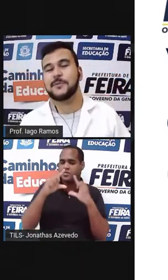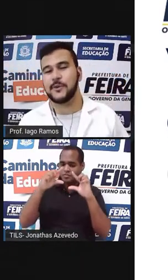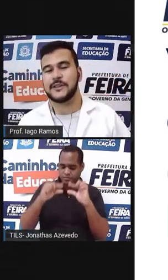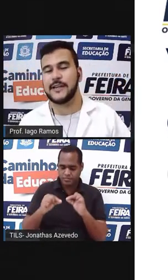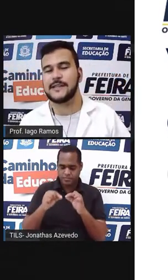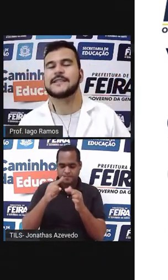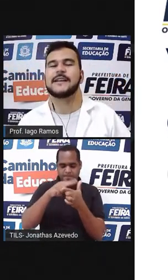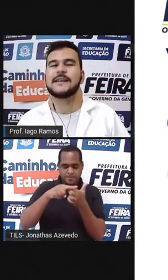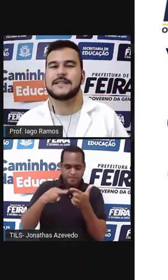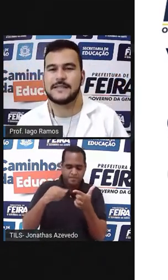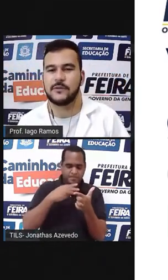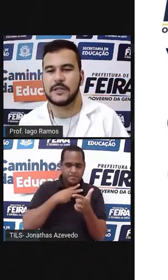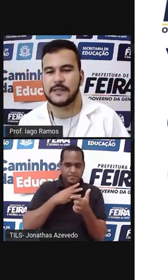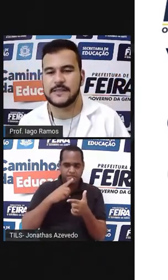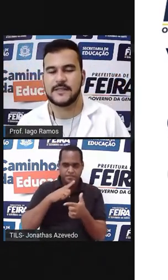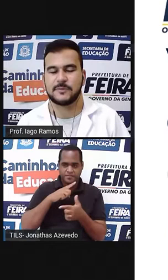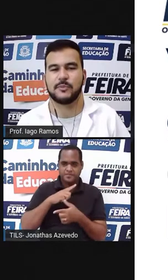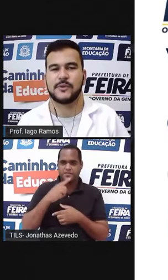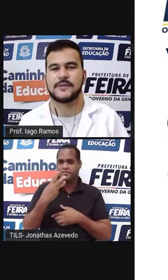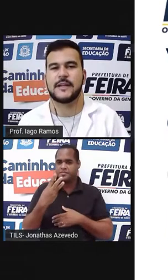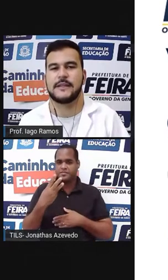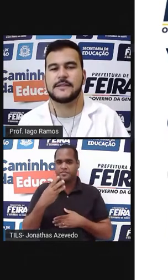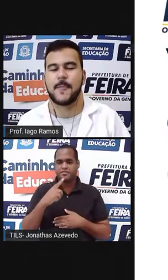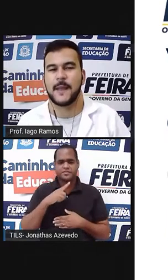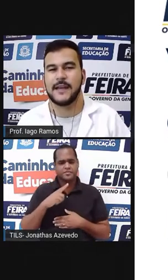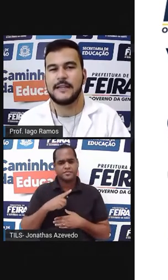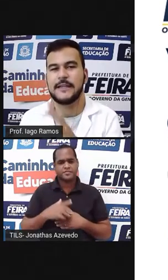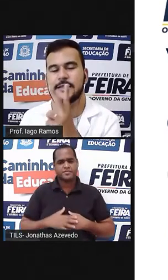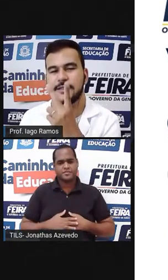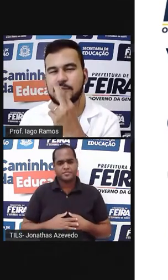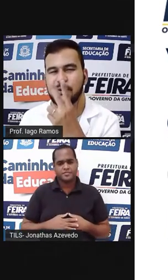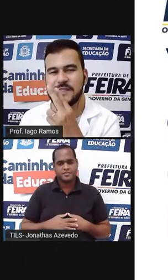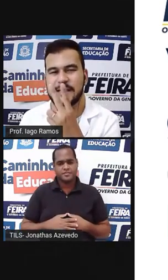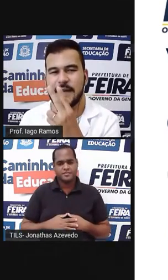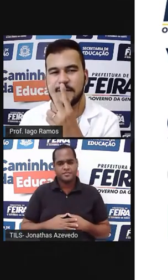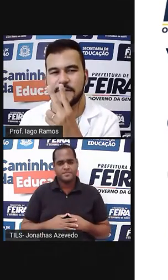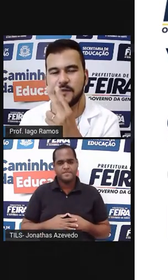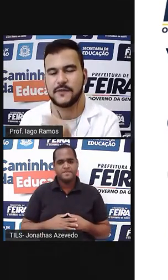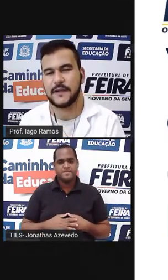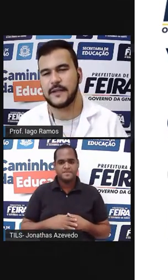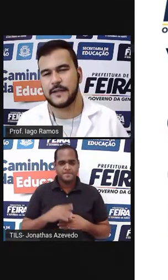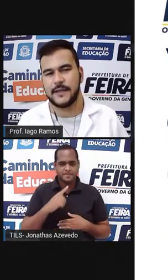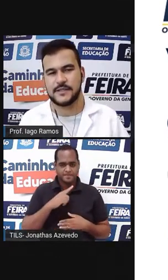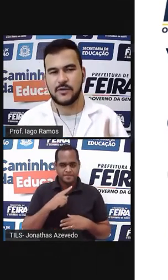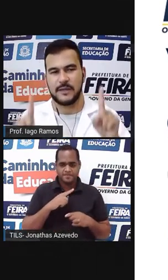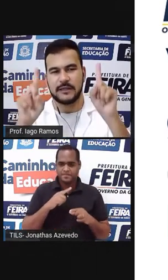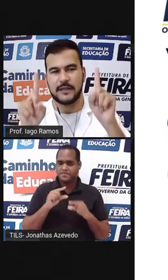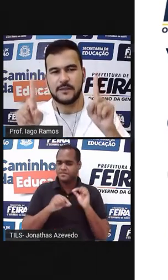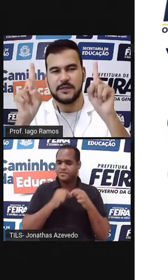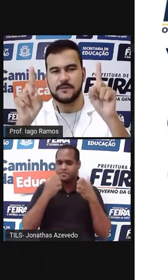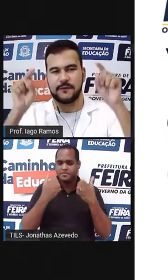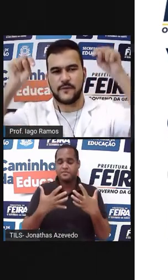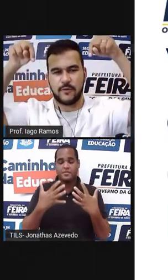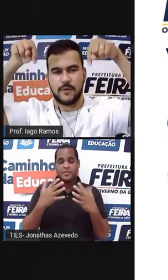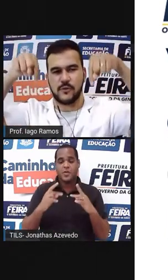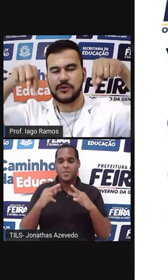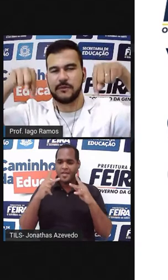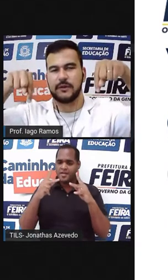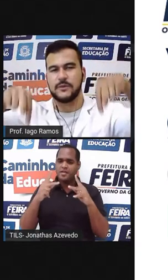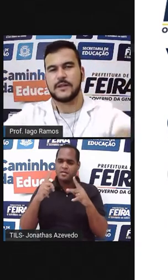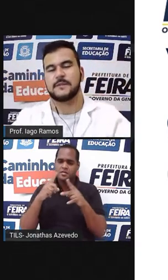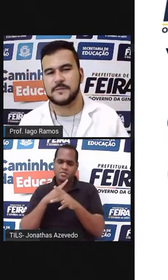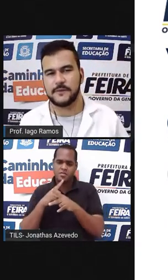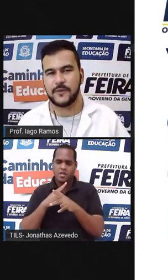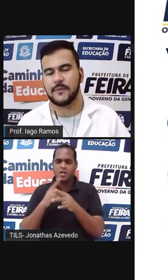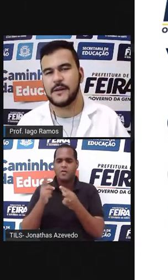dividindo por 3, são grandezas proporcionais. E esses dois casos que eu falei aqui, de aumentar da mesma forma ou